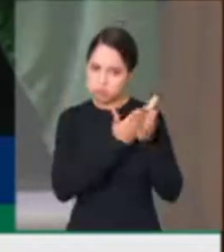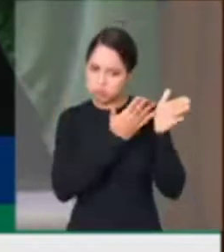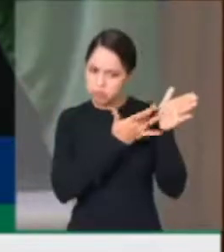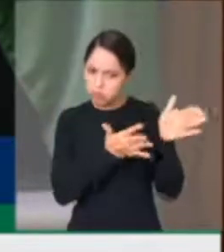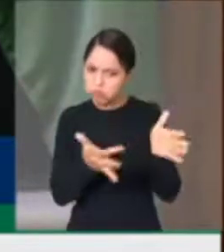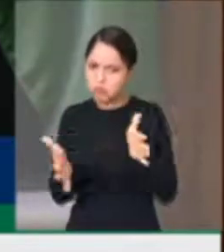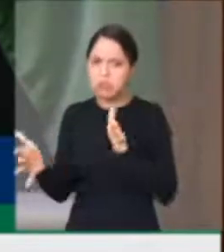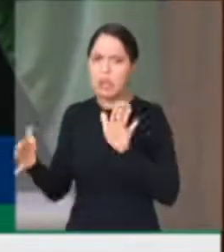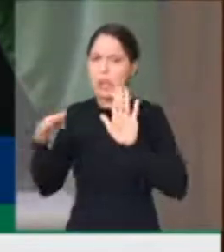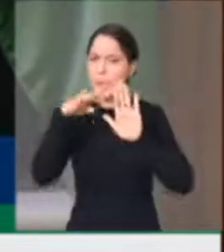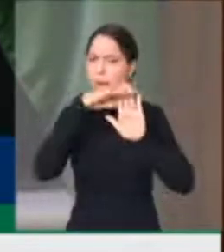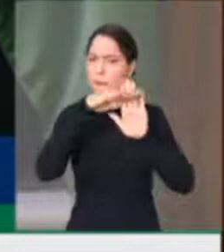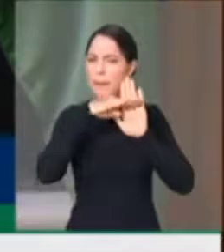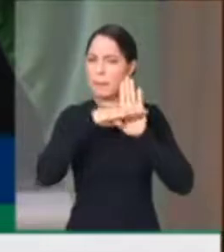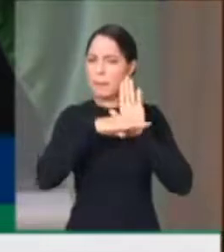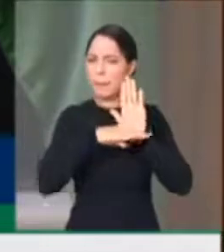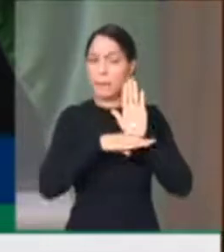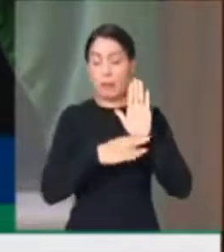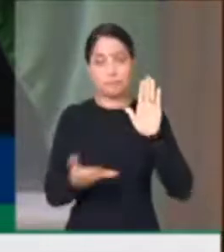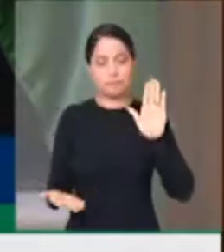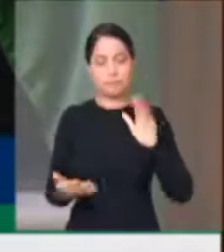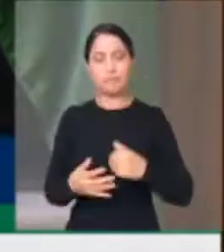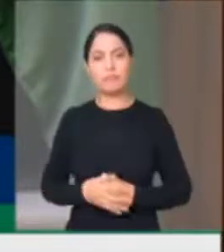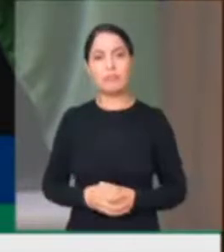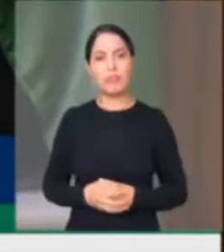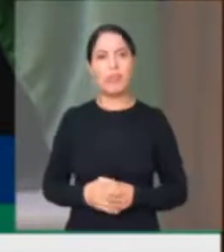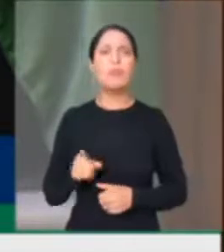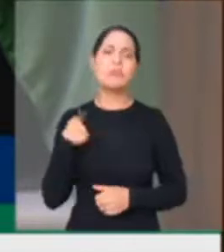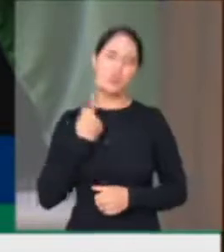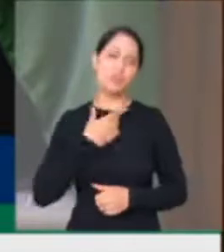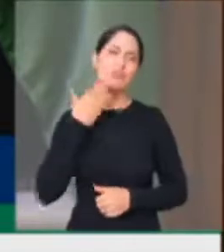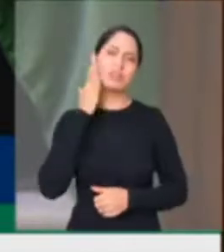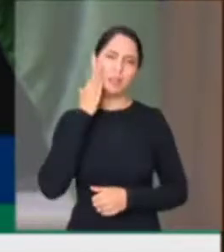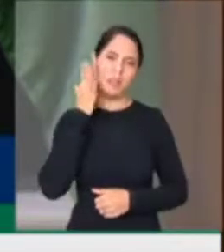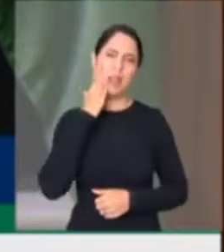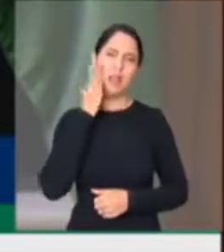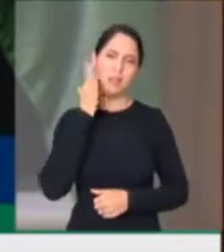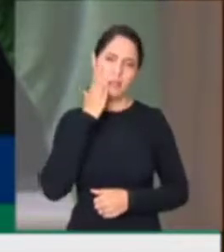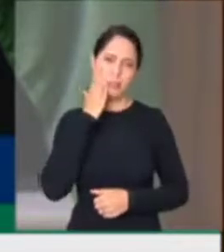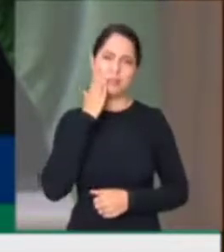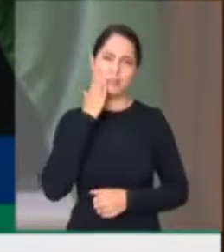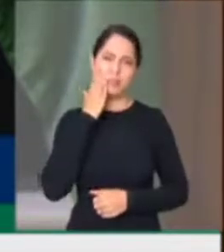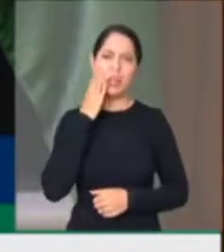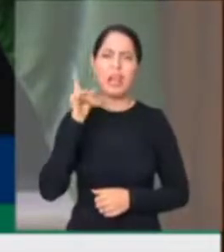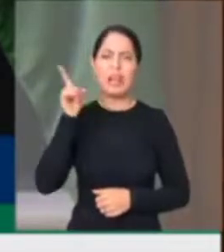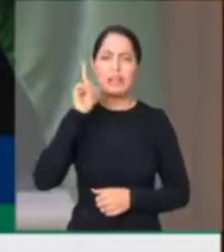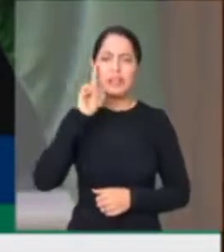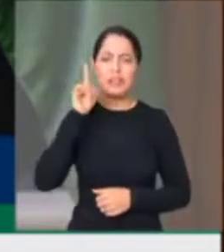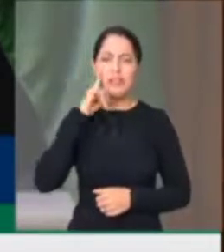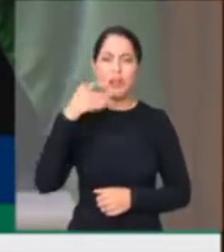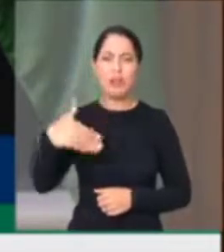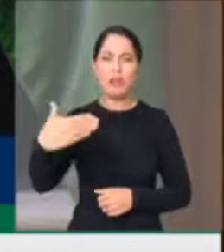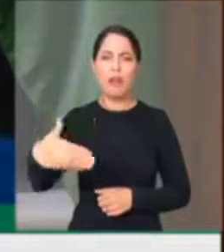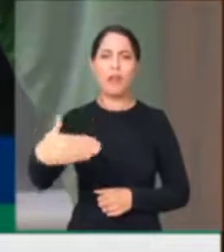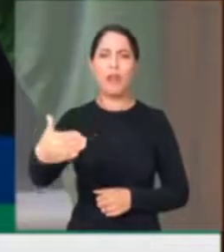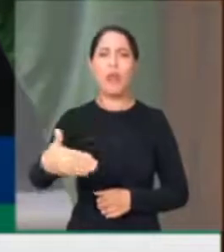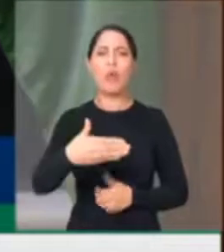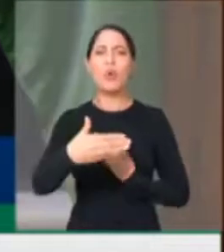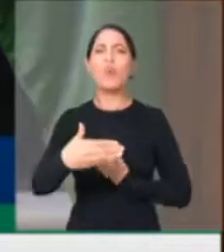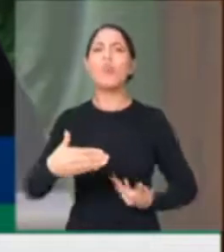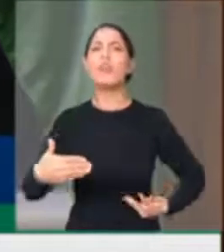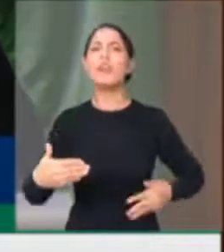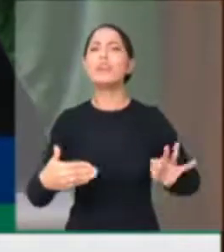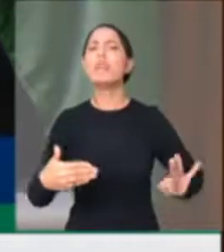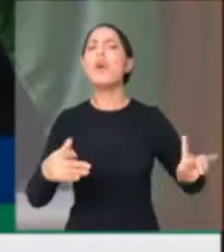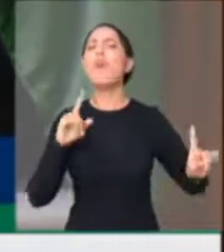nos parece cada dia mais evidente que o objetivo do governo não era proteger o